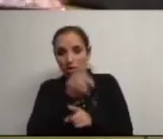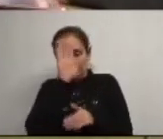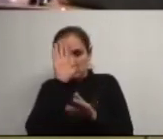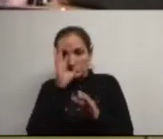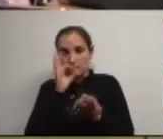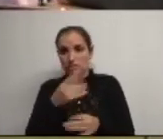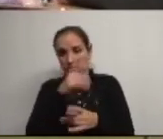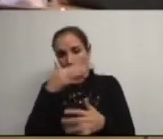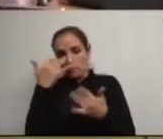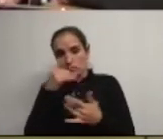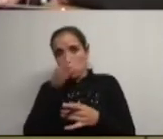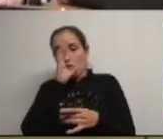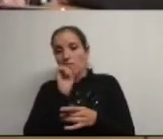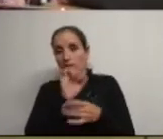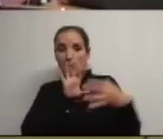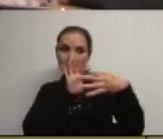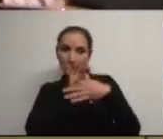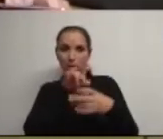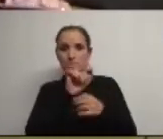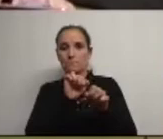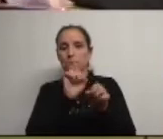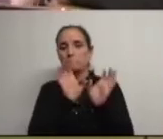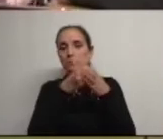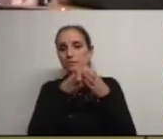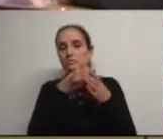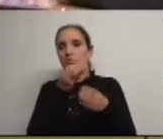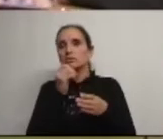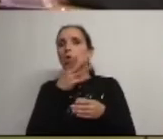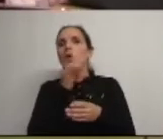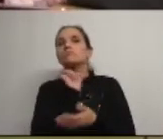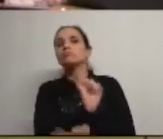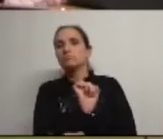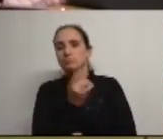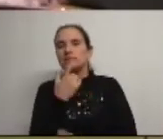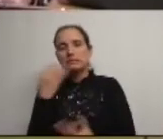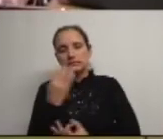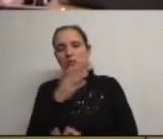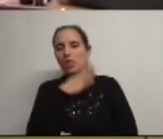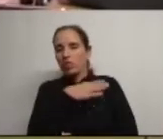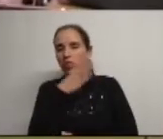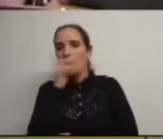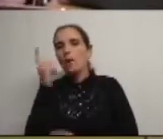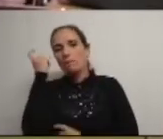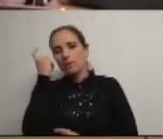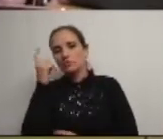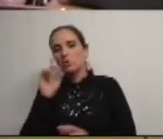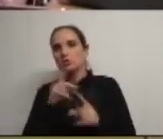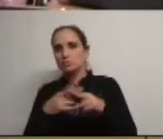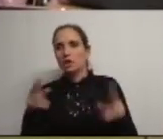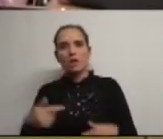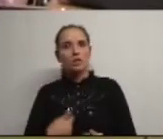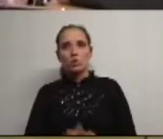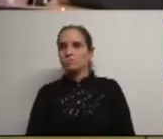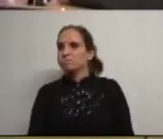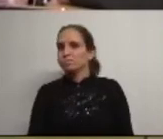o governo é do vosso partido da vossa cor e com certeza que vos dirá o que é que pensa para o hospital eu não